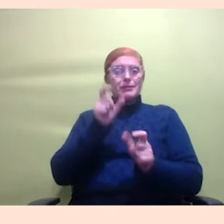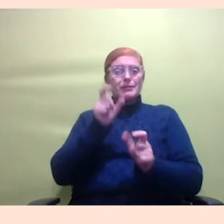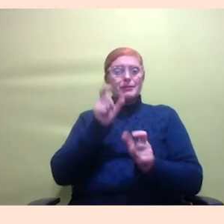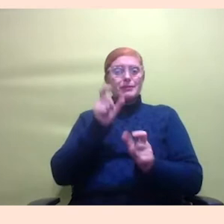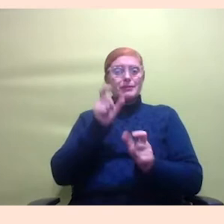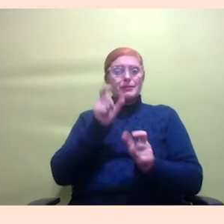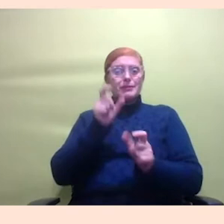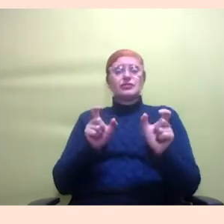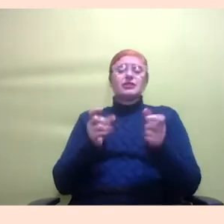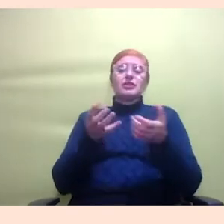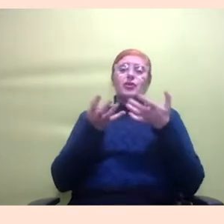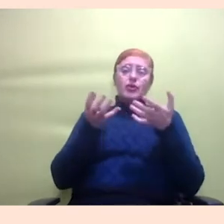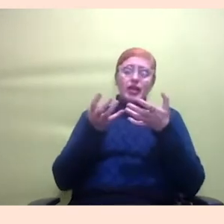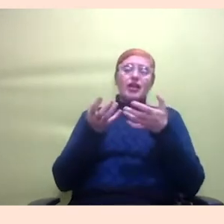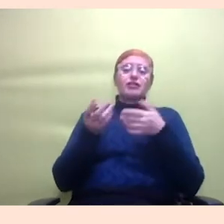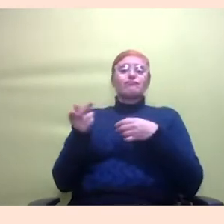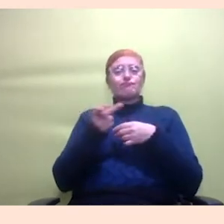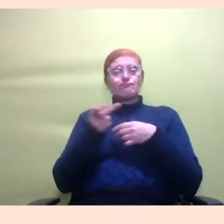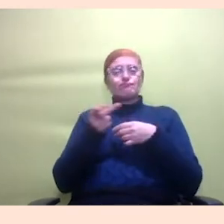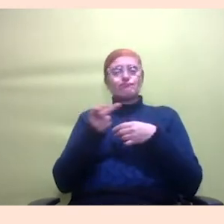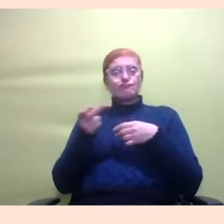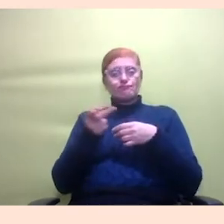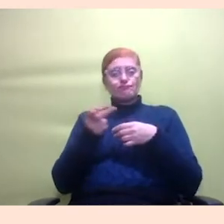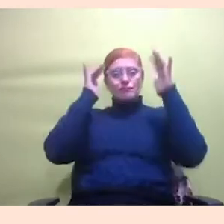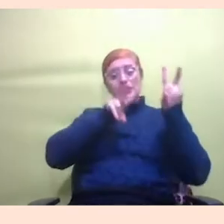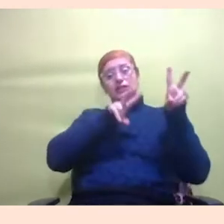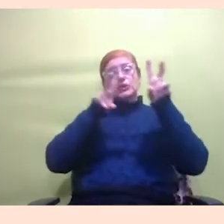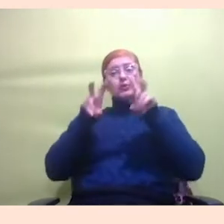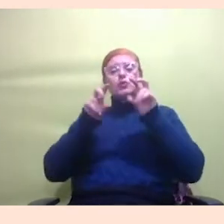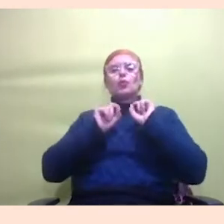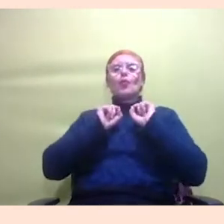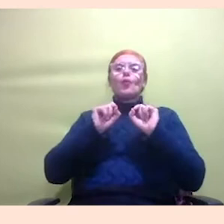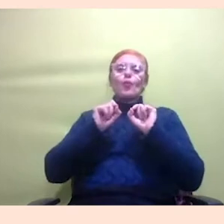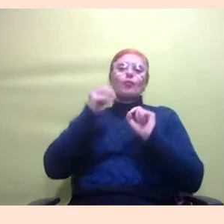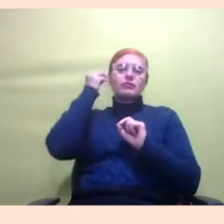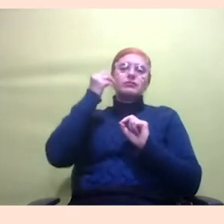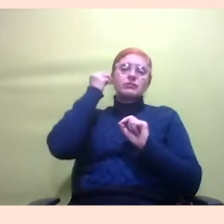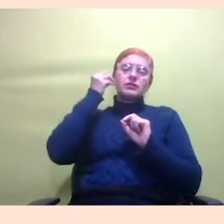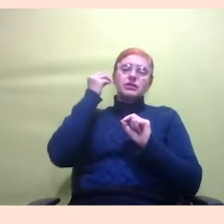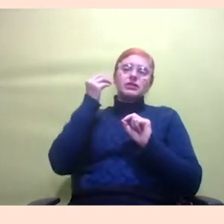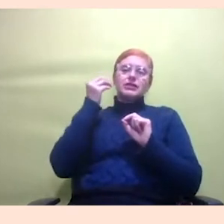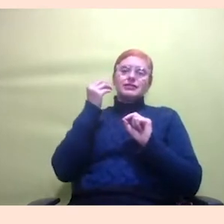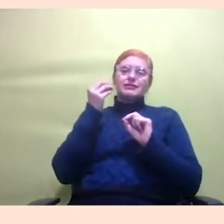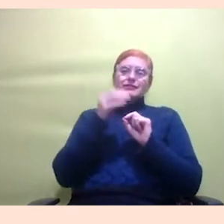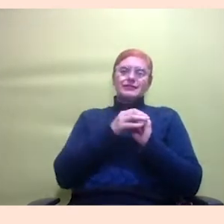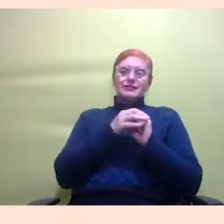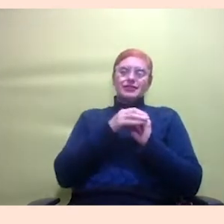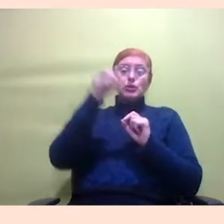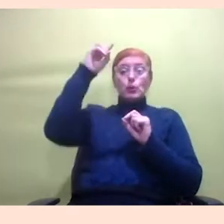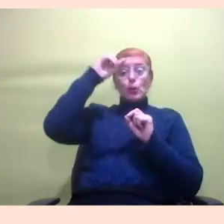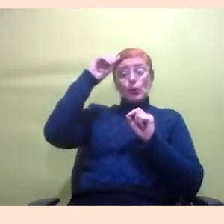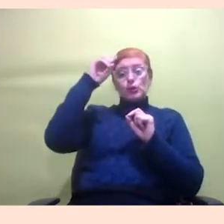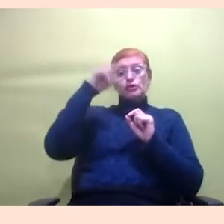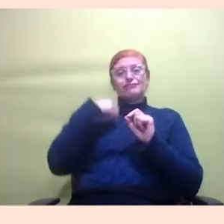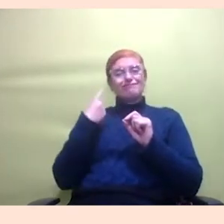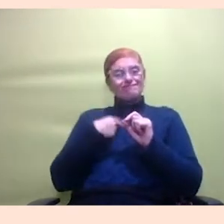contribuição refletindo também sobre o que que é essa experiência comum que nós nós todas que estamos